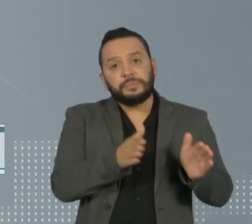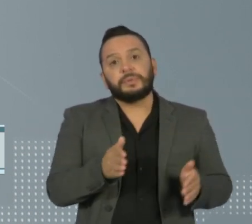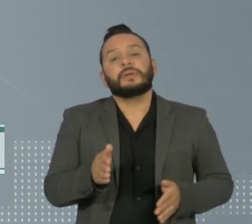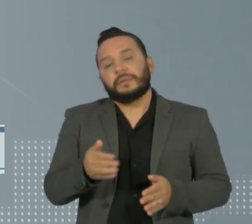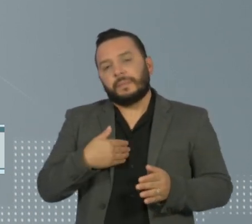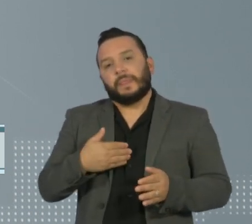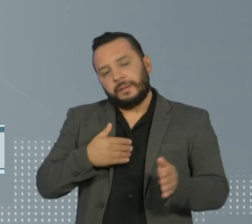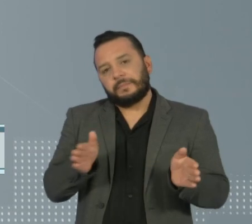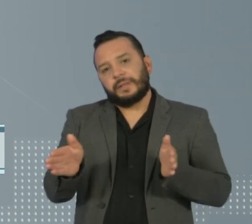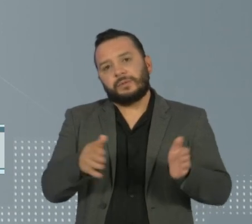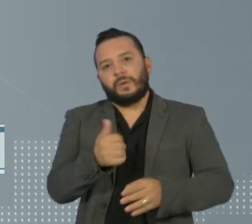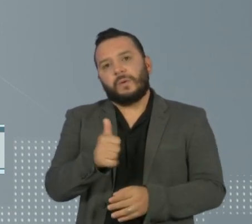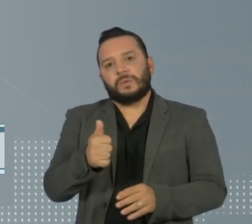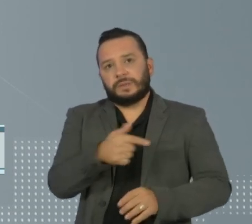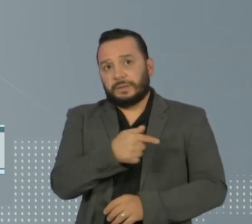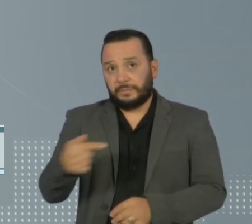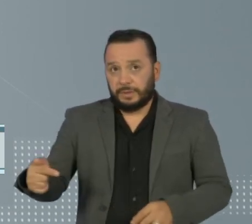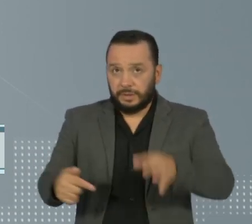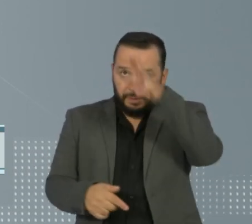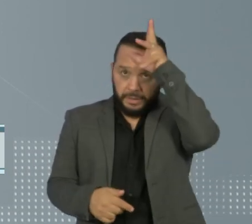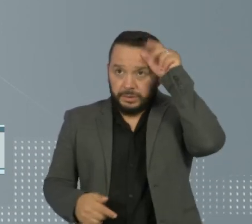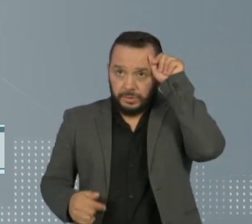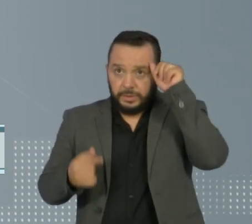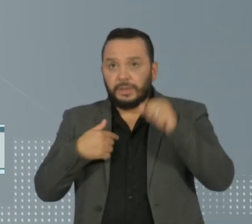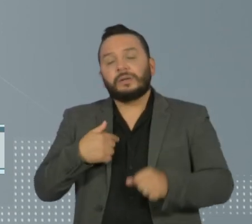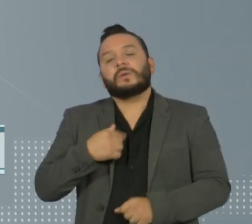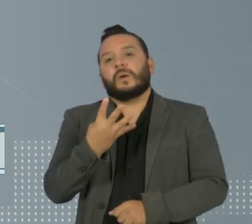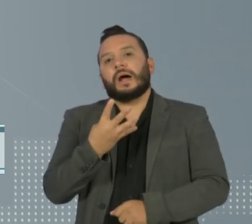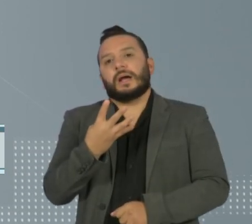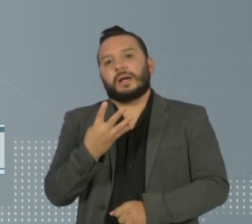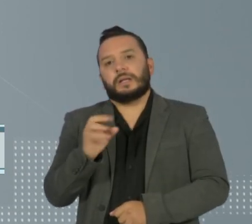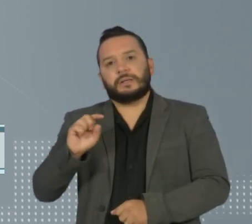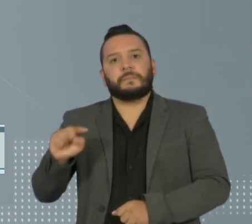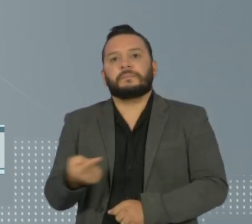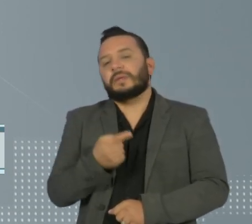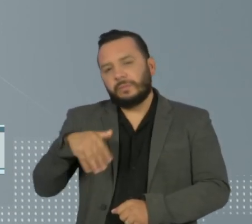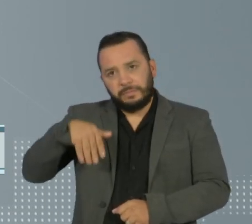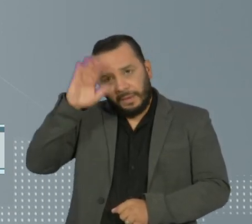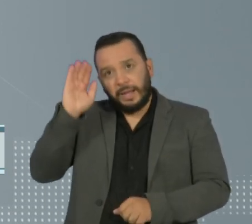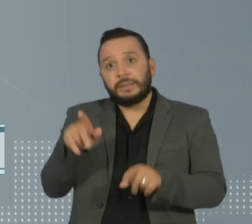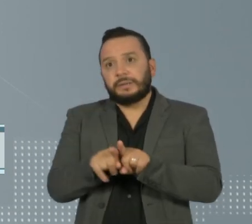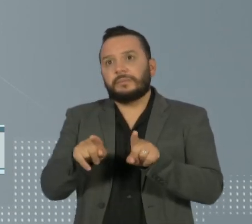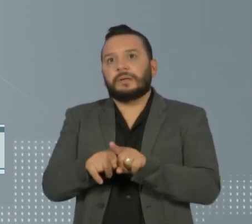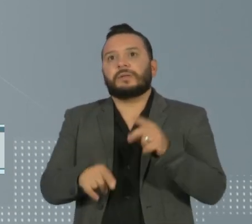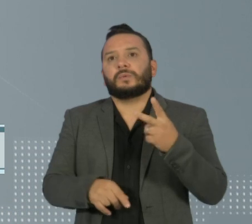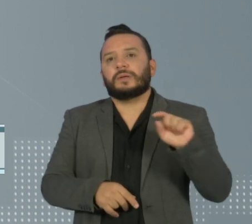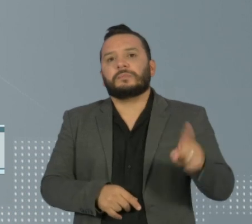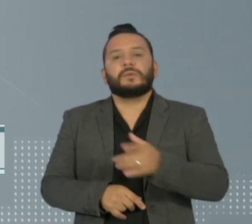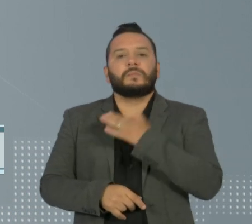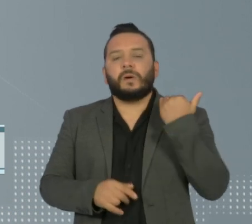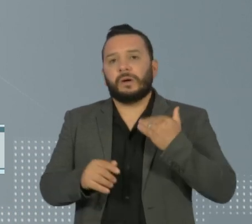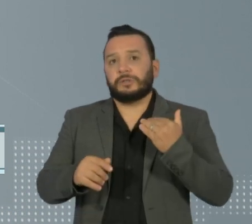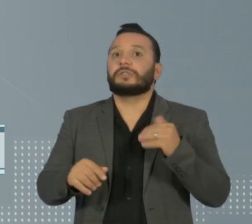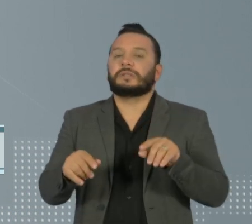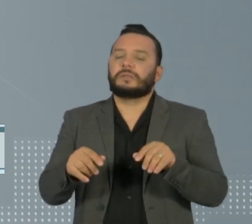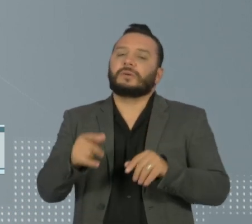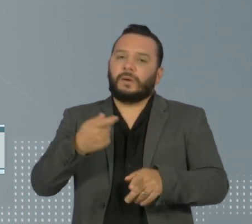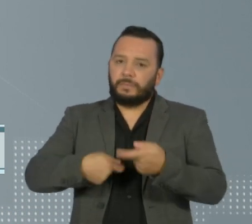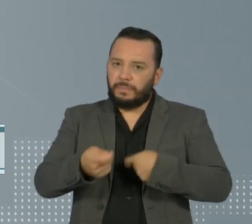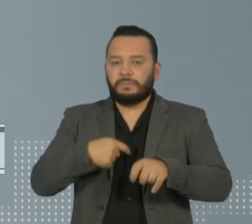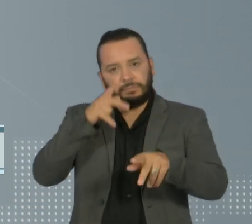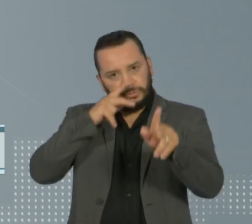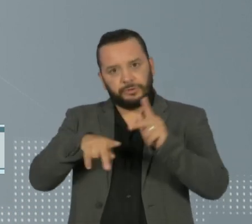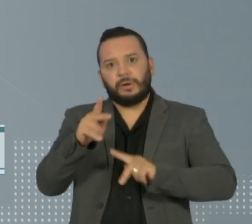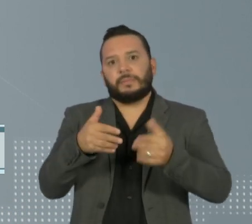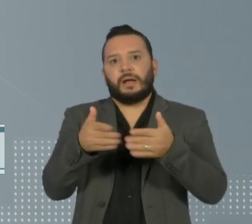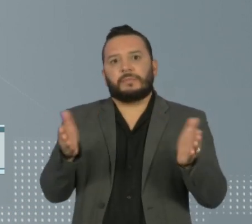região norte, o estado do Amazonas ultrapassou 40 mil casos e 2 mil mortes. Comércio, shoppings e outras atividades voltam a